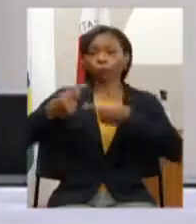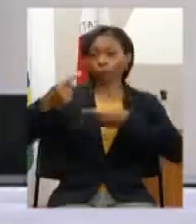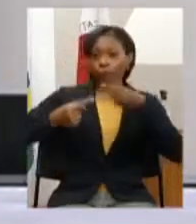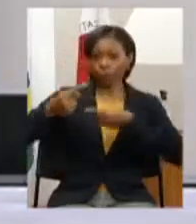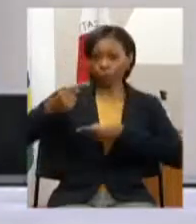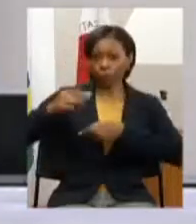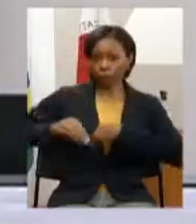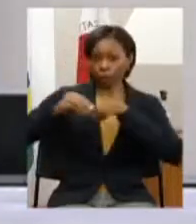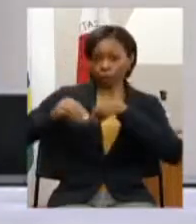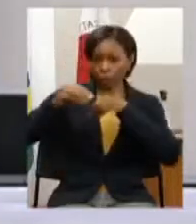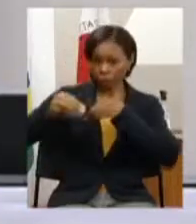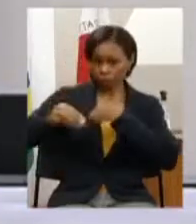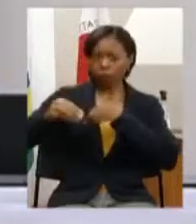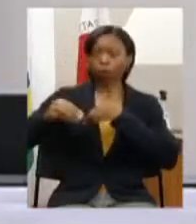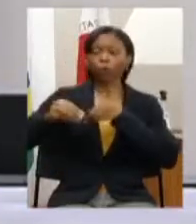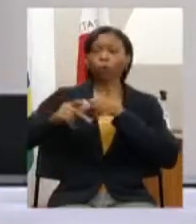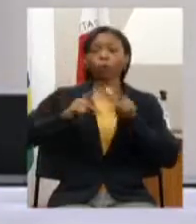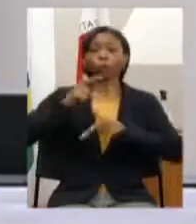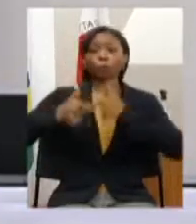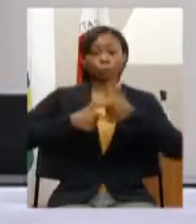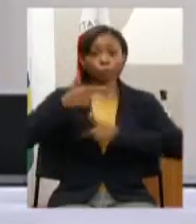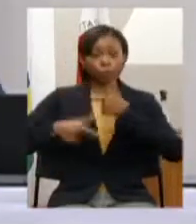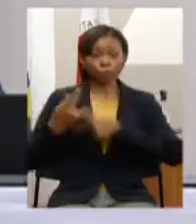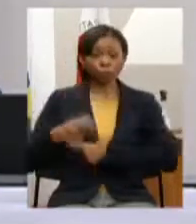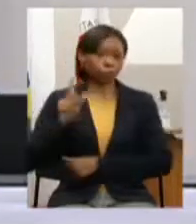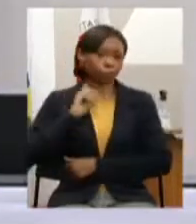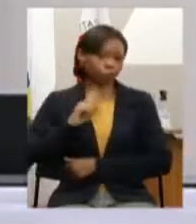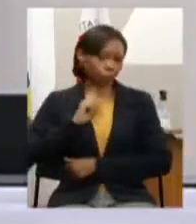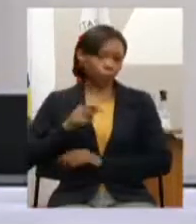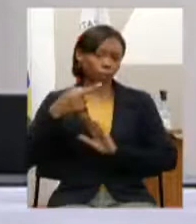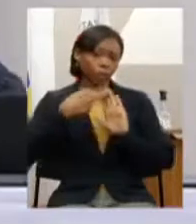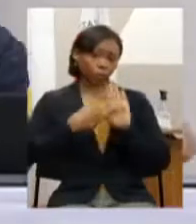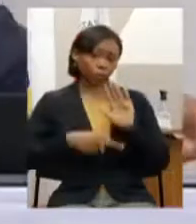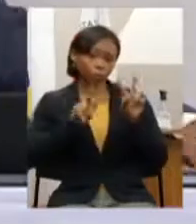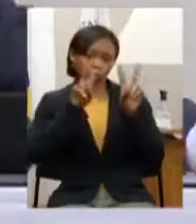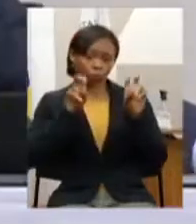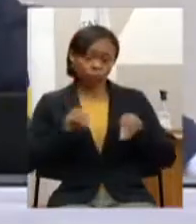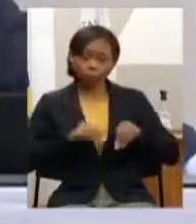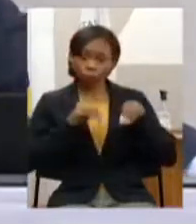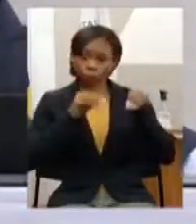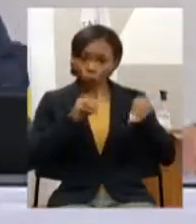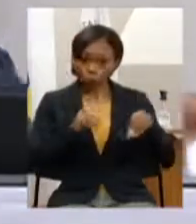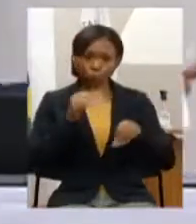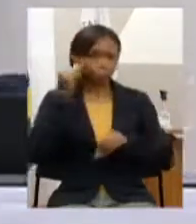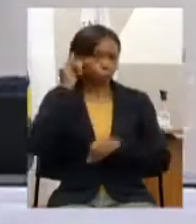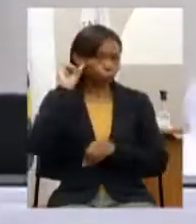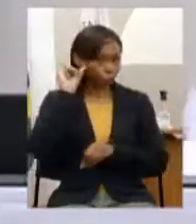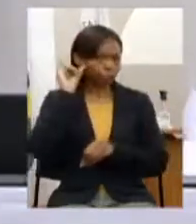Federação dos Trabalhadores da Agricultura do Estado de Minas Gerais relator do tema agricultura pecuária e abastecimento